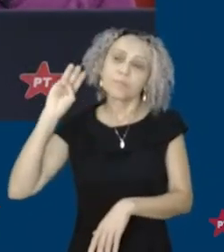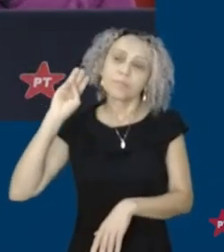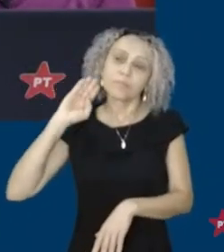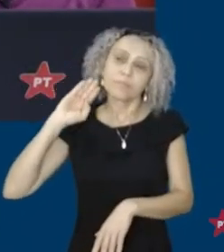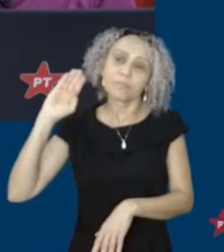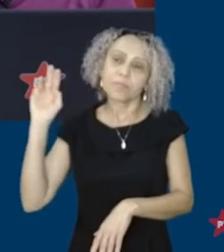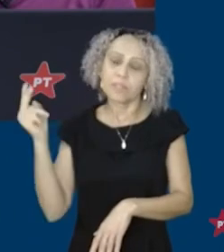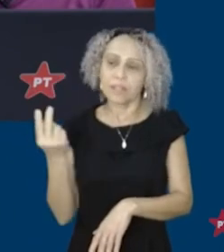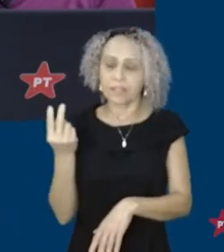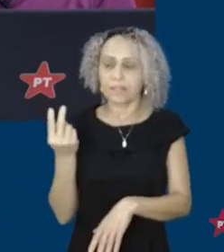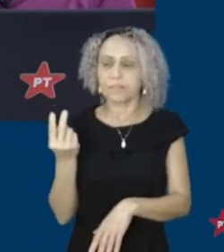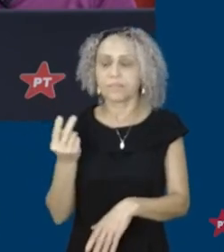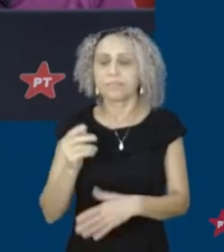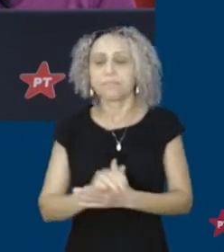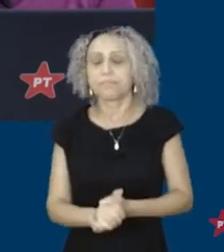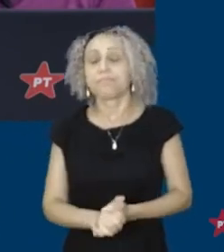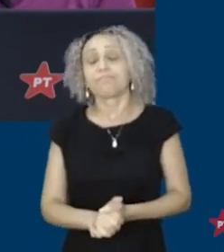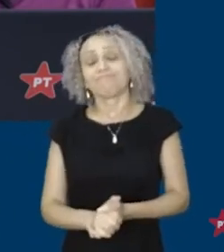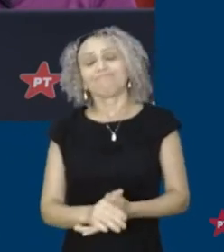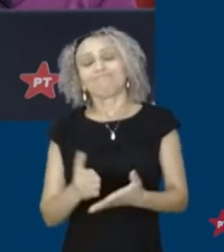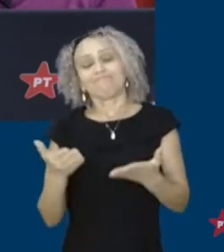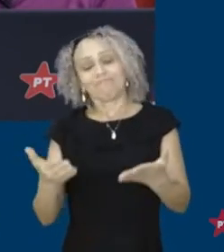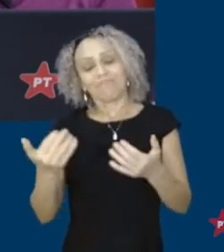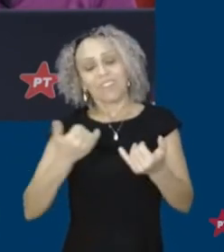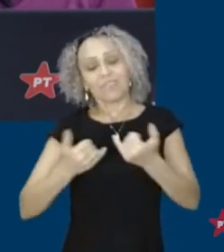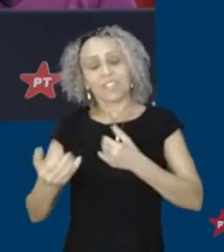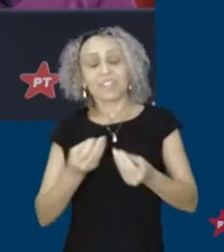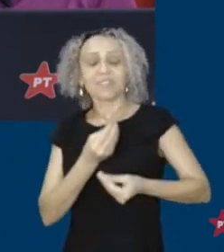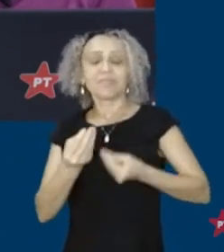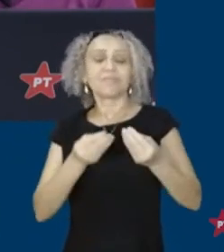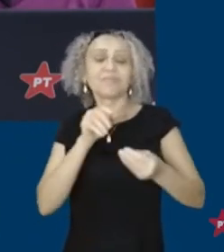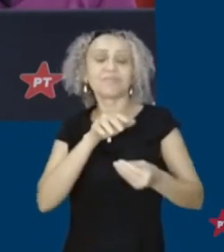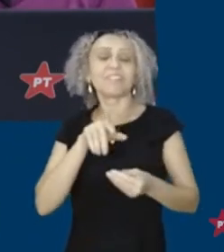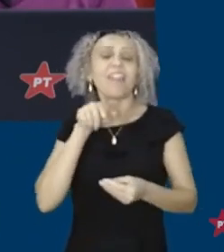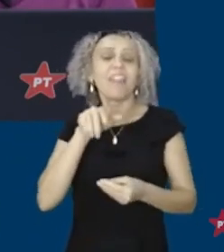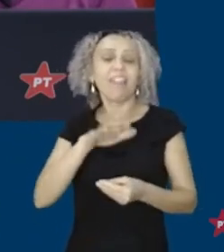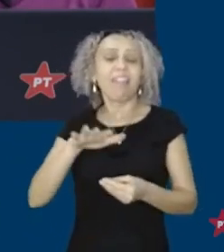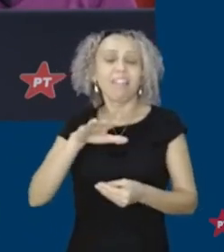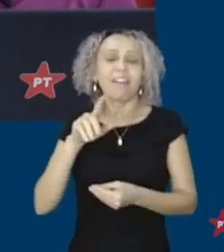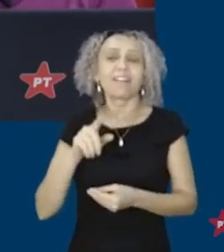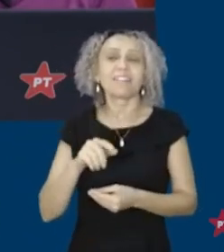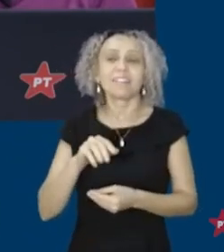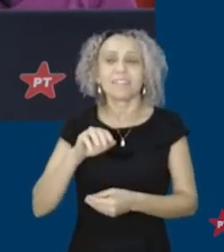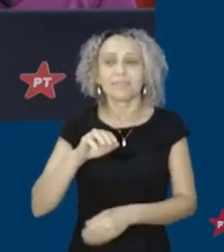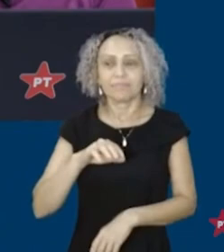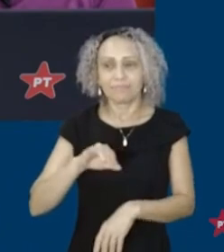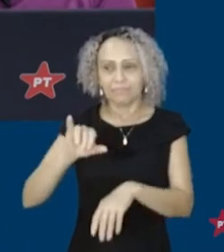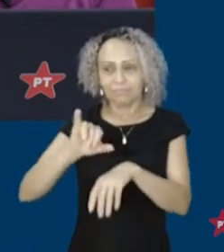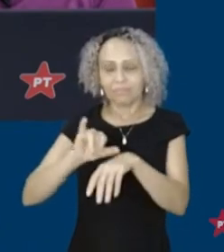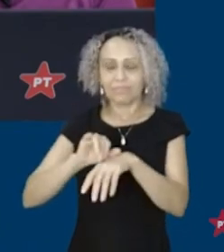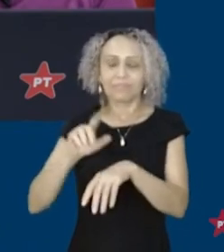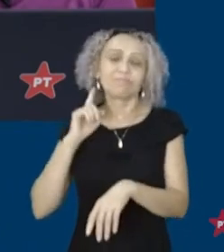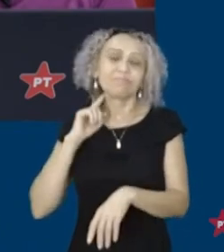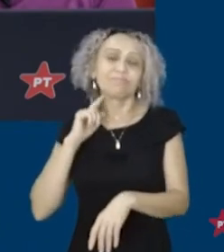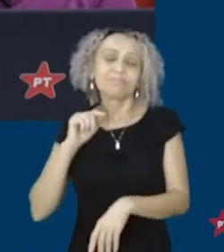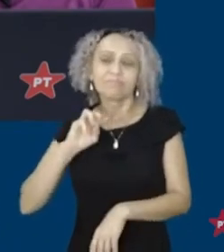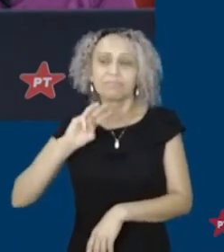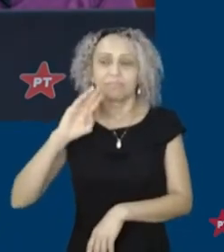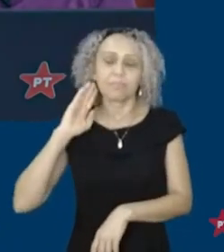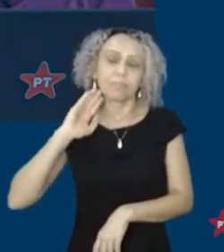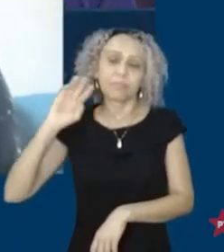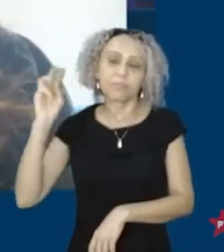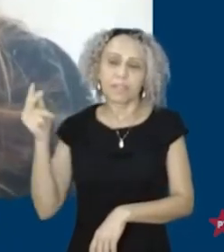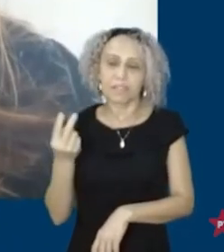Então, foi uma plenária muito bonita, uma presença muito forte. Belo Horizonte foi governada pelo PT